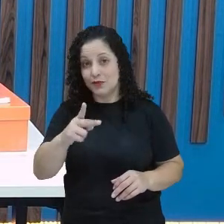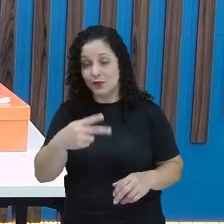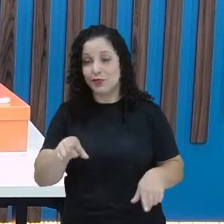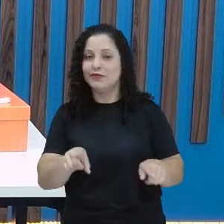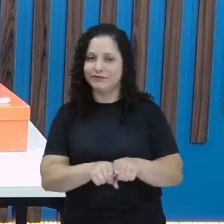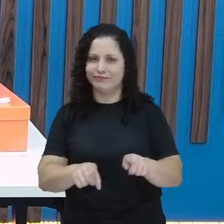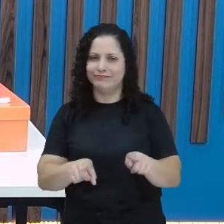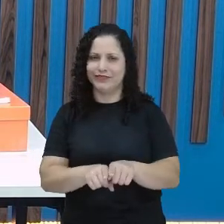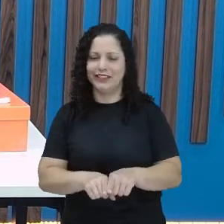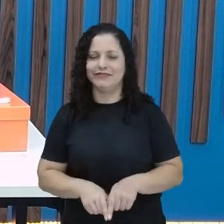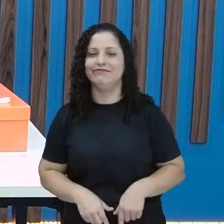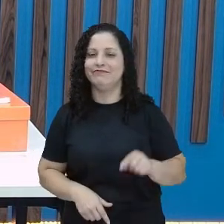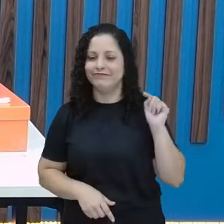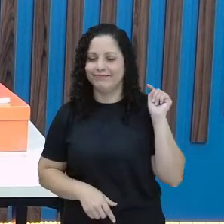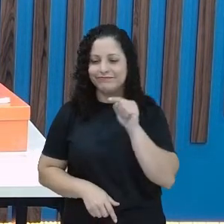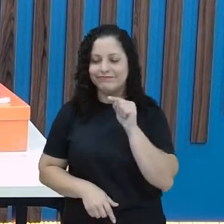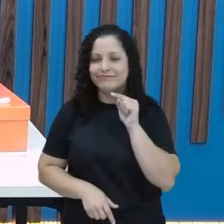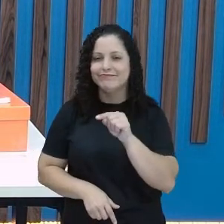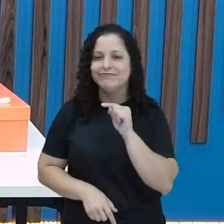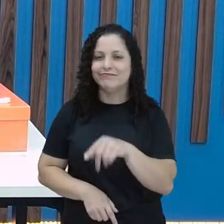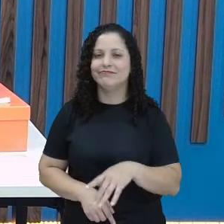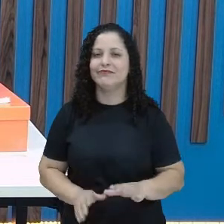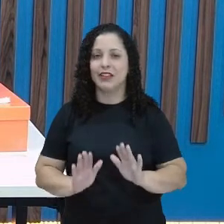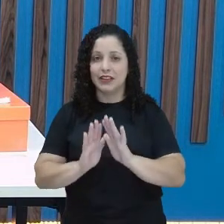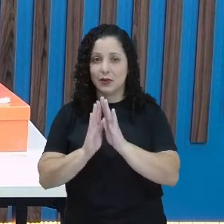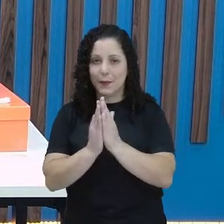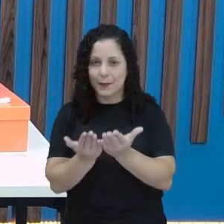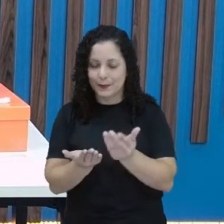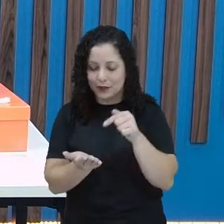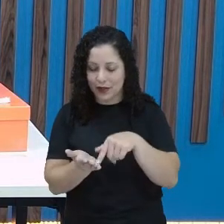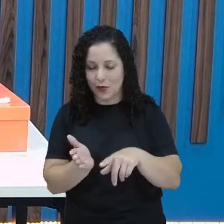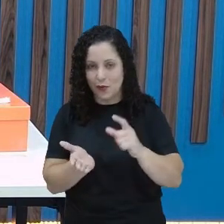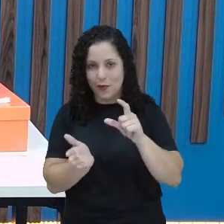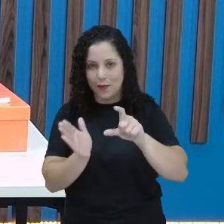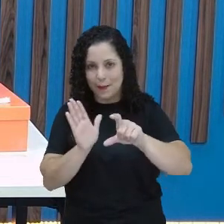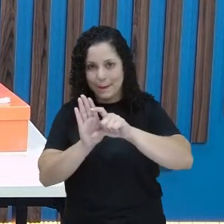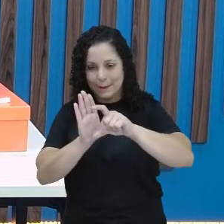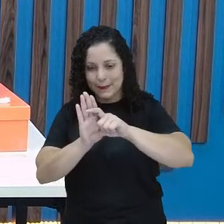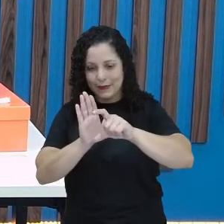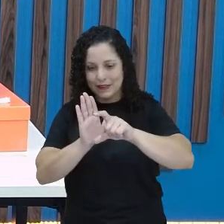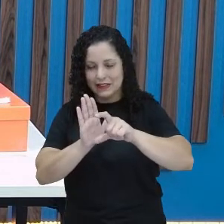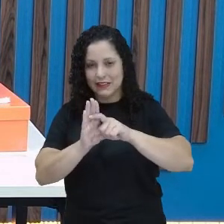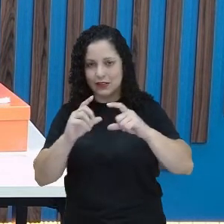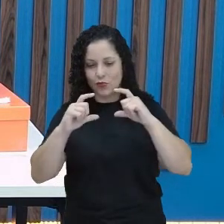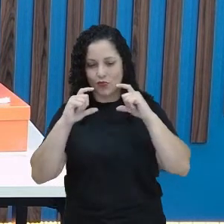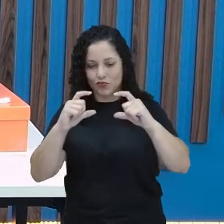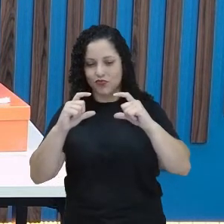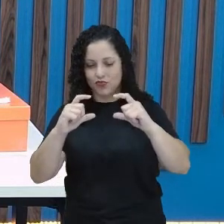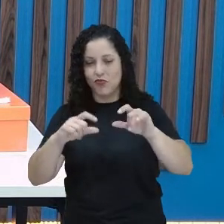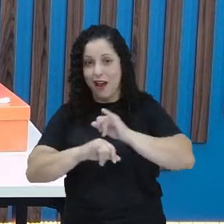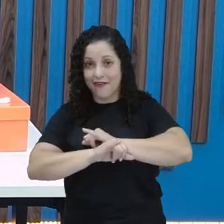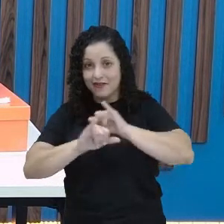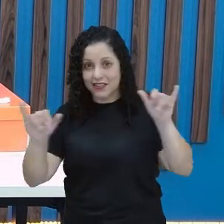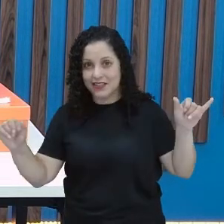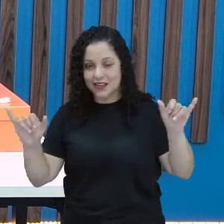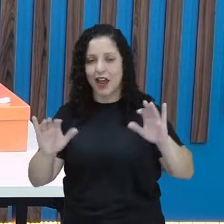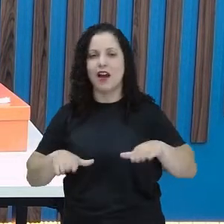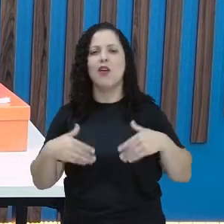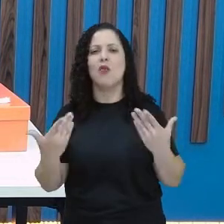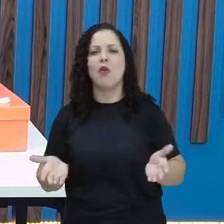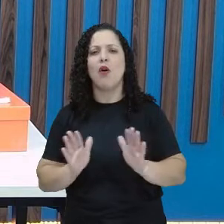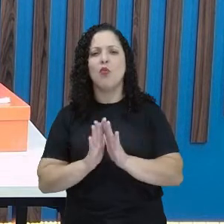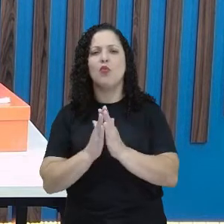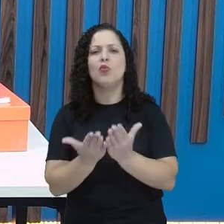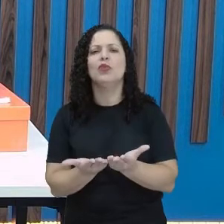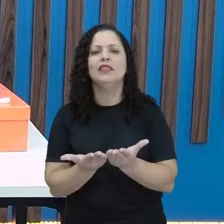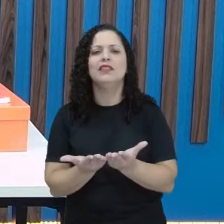aí. Deixa aí o bilhetinho, coloca também alguns bilhetes avisando do livro do dia, não